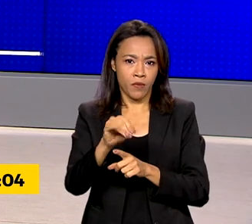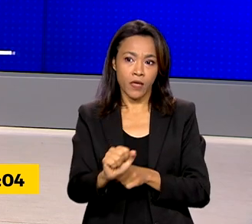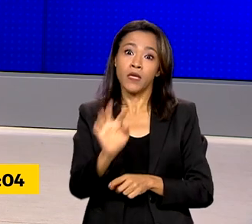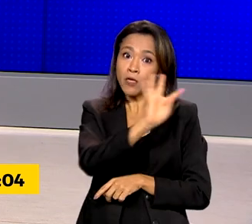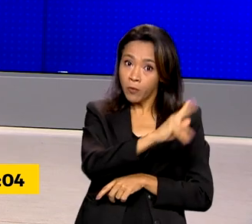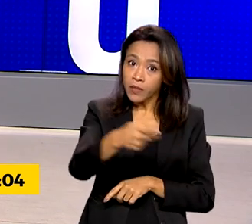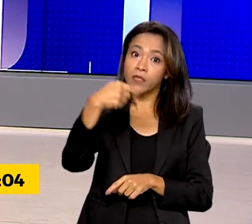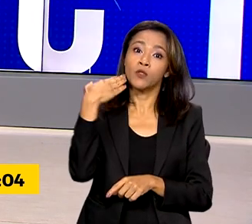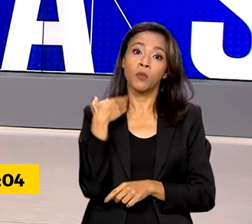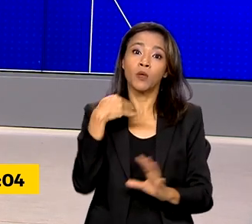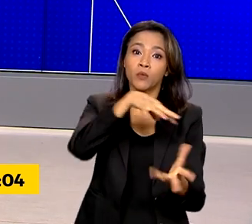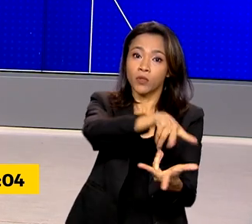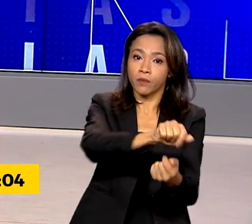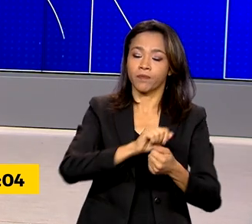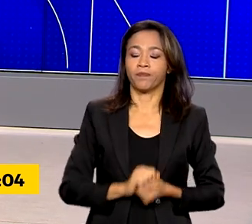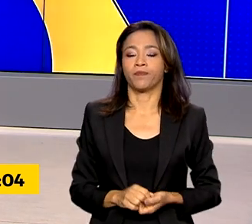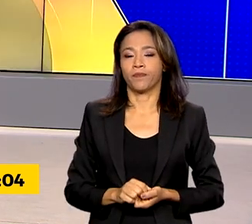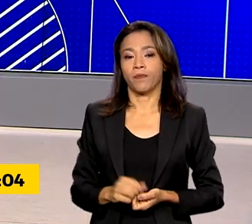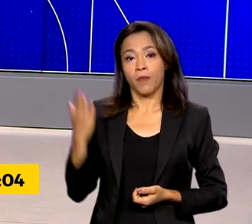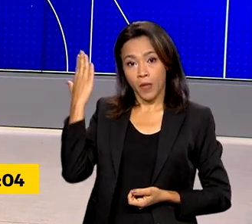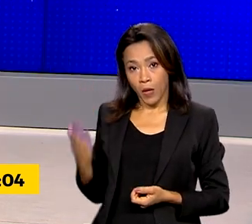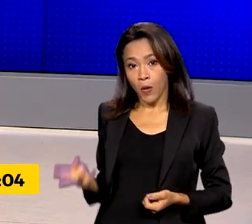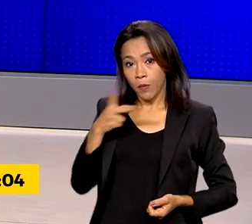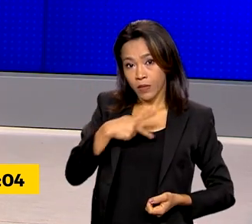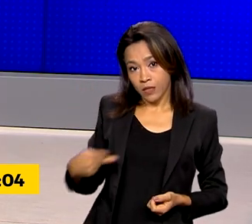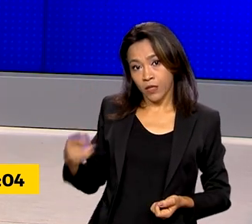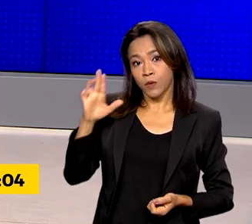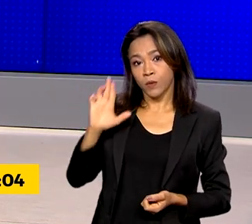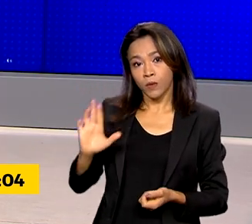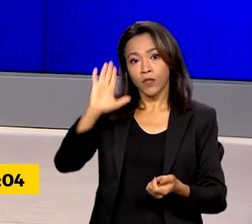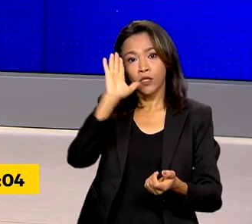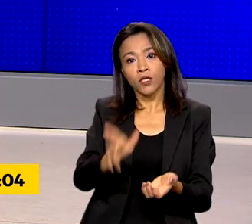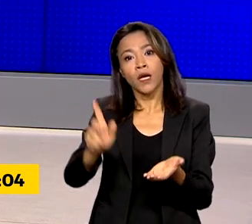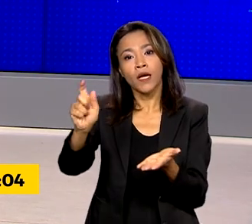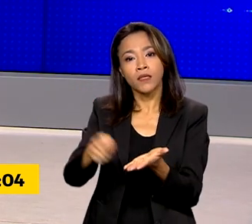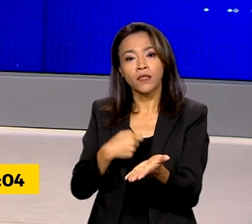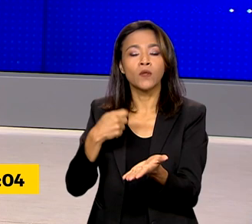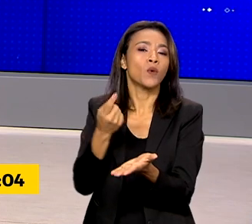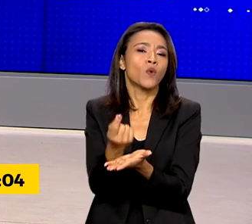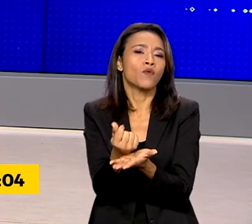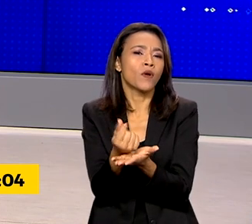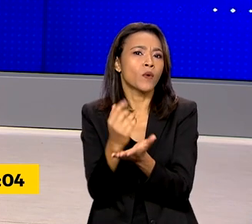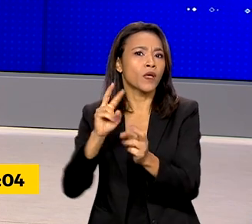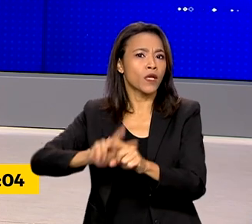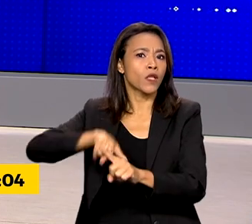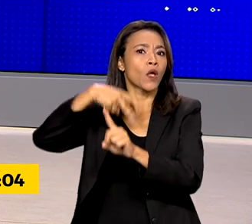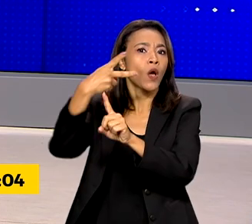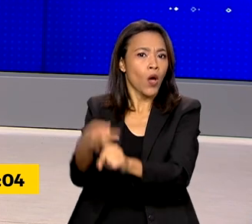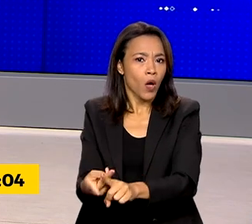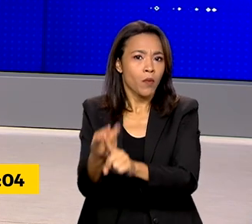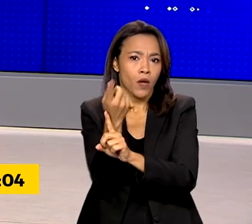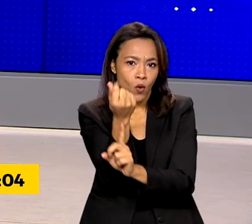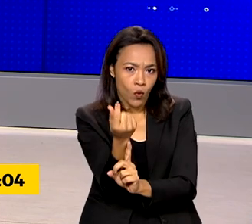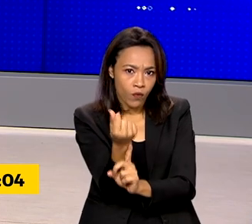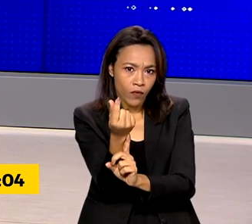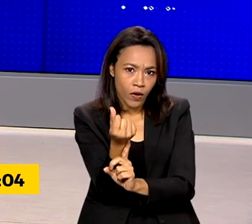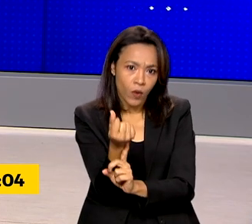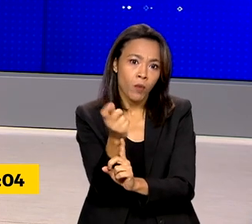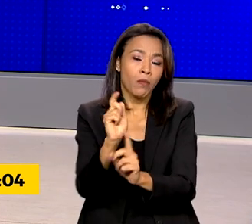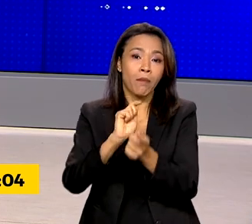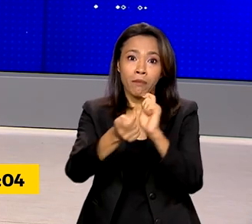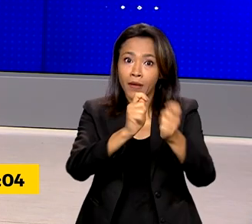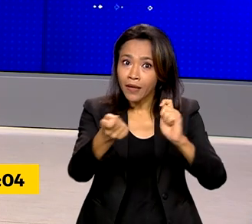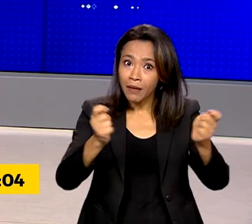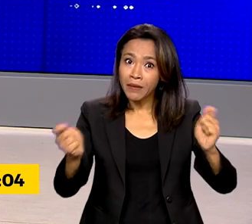E o presidente Lula assinou uma medida que dobra o valor mínimo destinado para pagar despesas básicas em caso de